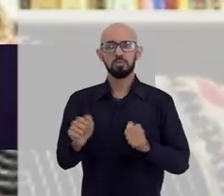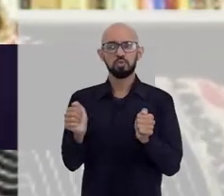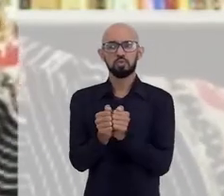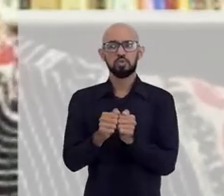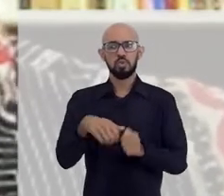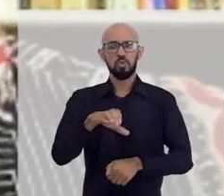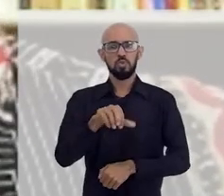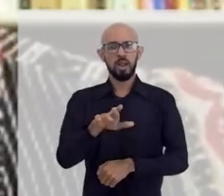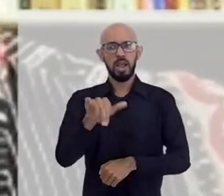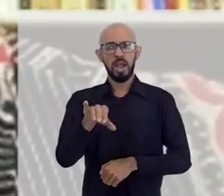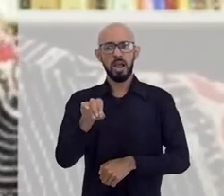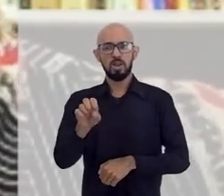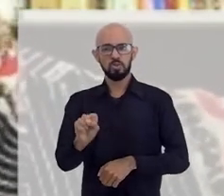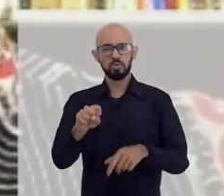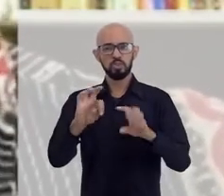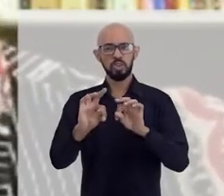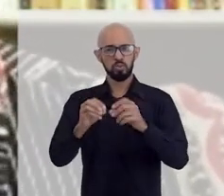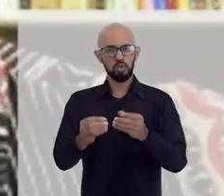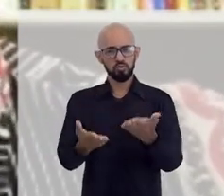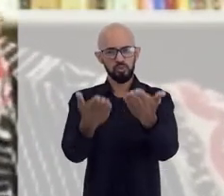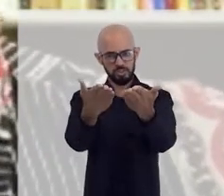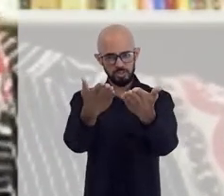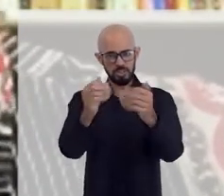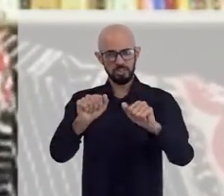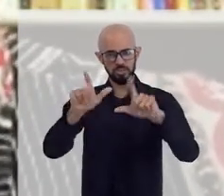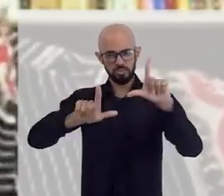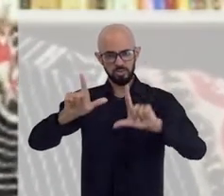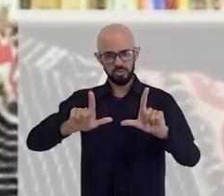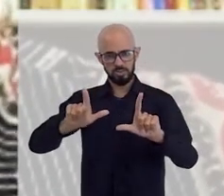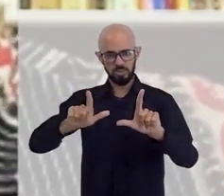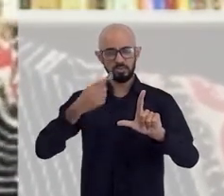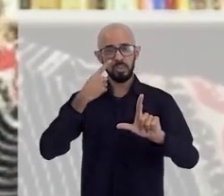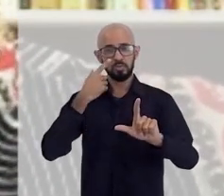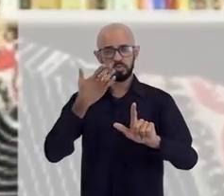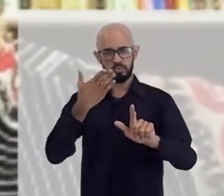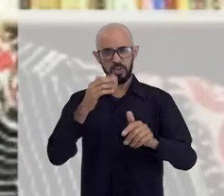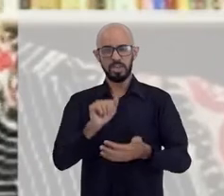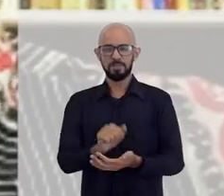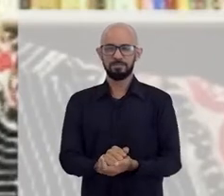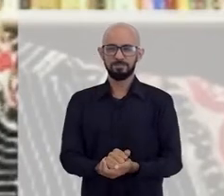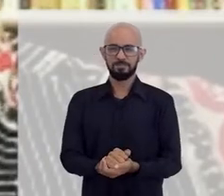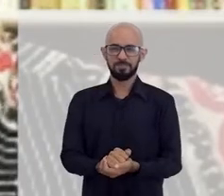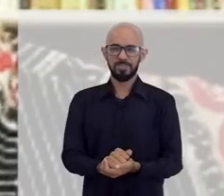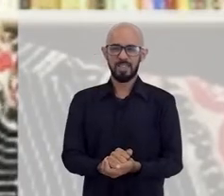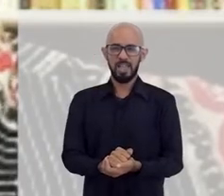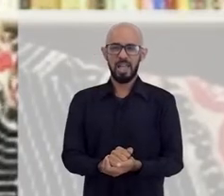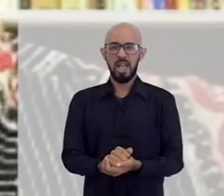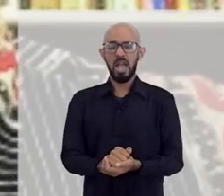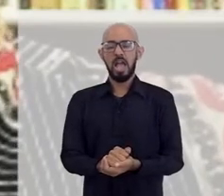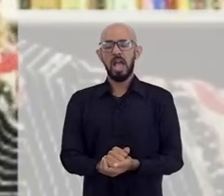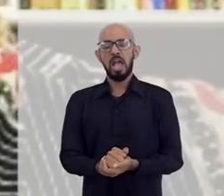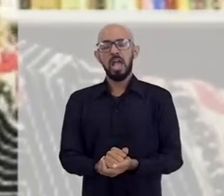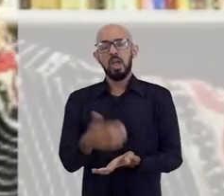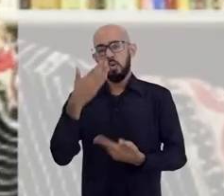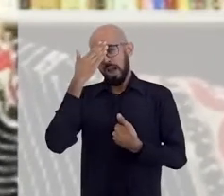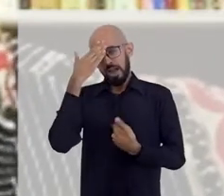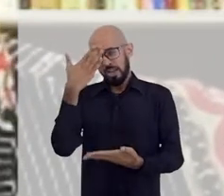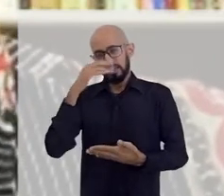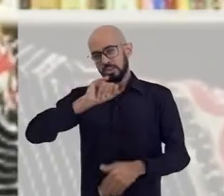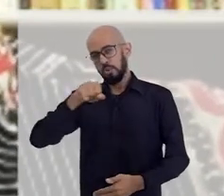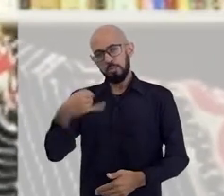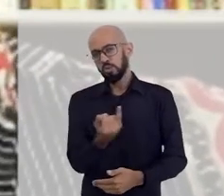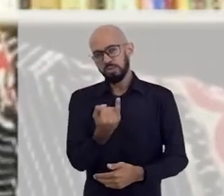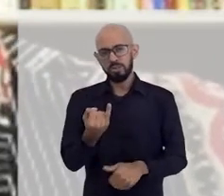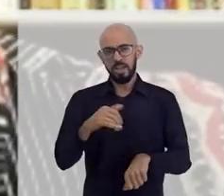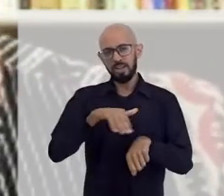Carlos Medeiros e o público aqui que nos assiste, que nos vê. Então, agradeço imensamente a oportunidade